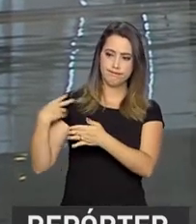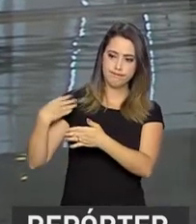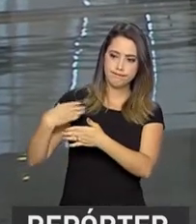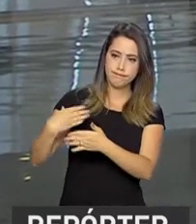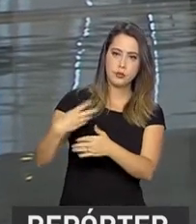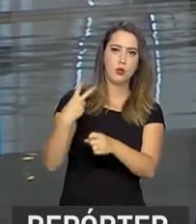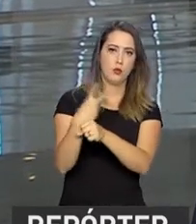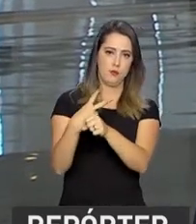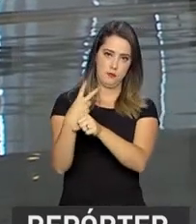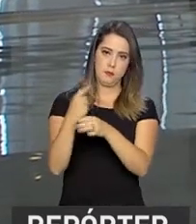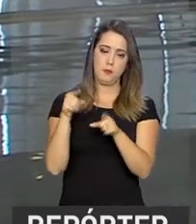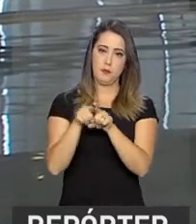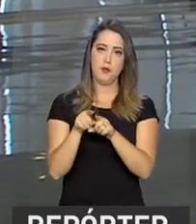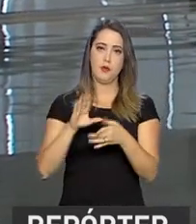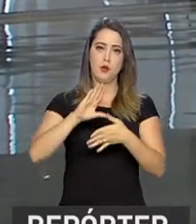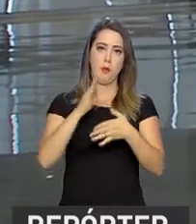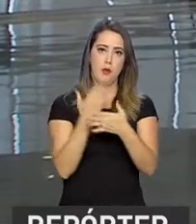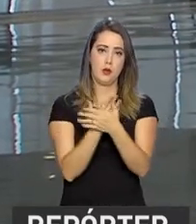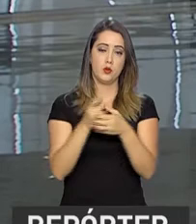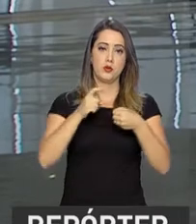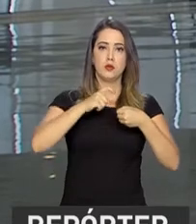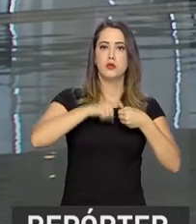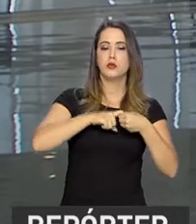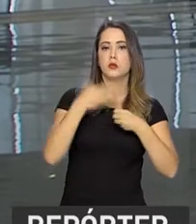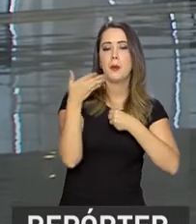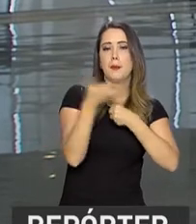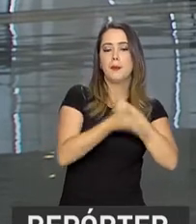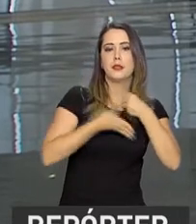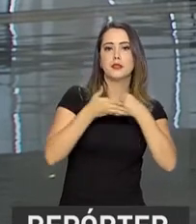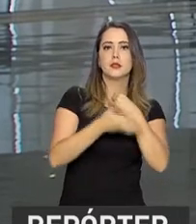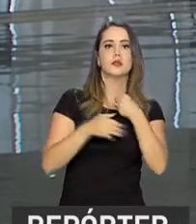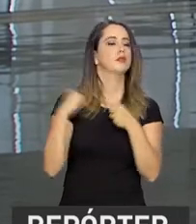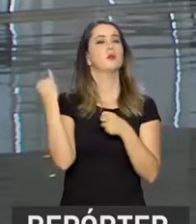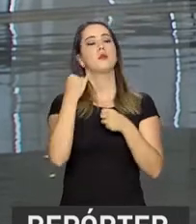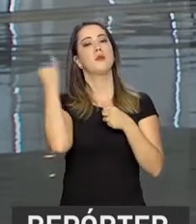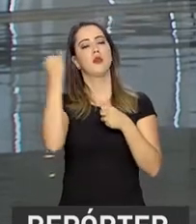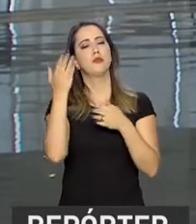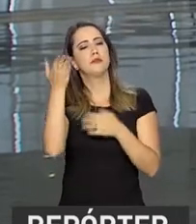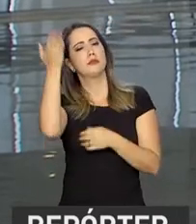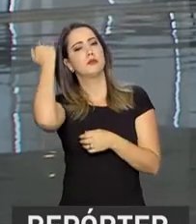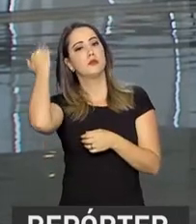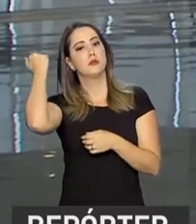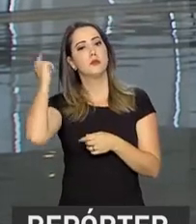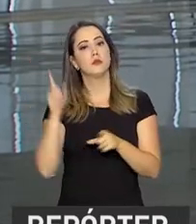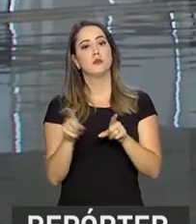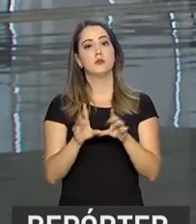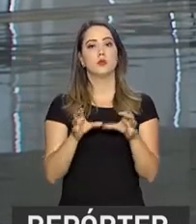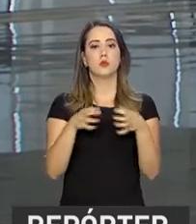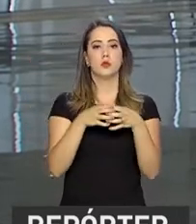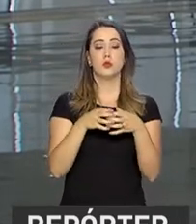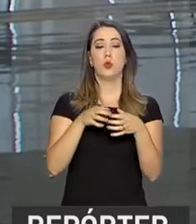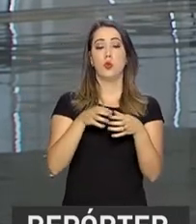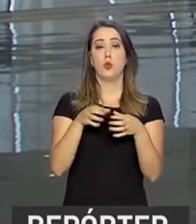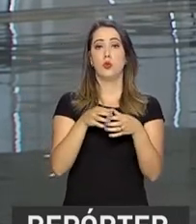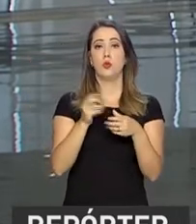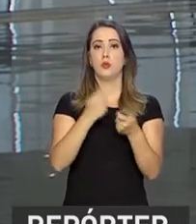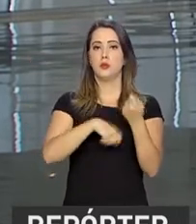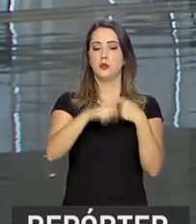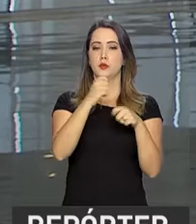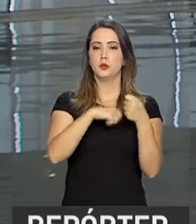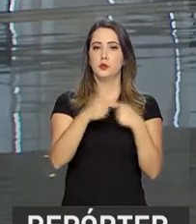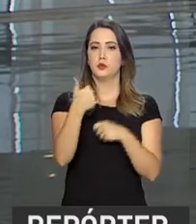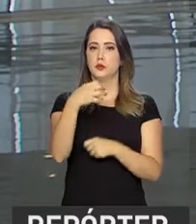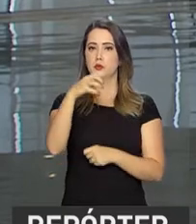retomou um dos seus princípios basilares que estavam lá na formação do bloco econômico em 1991,